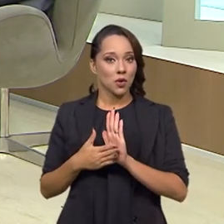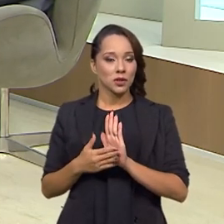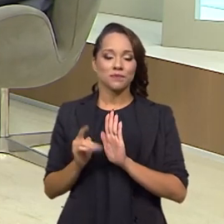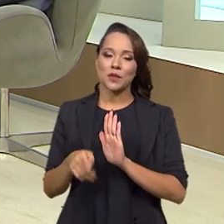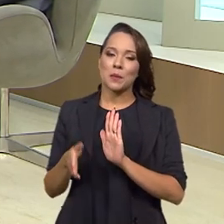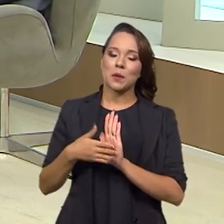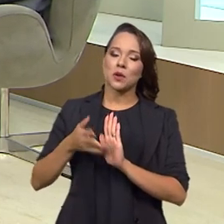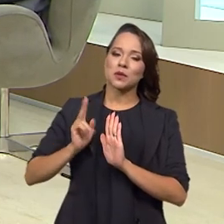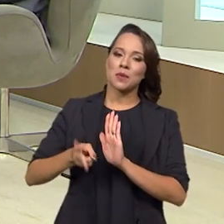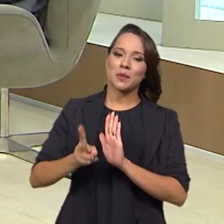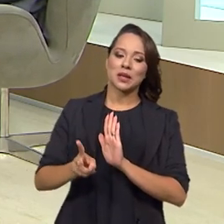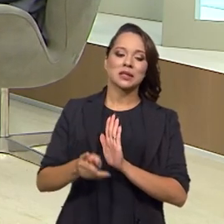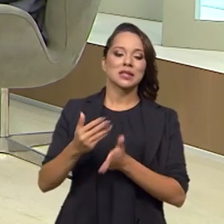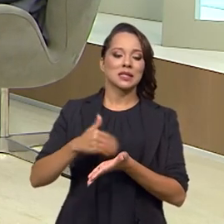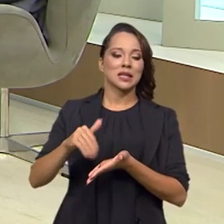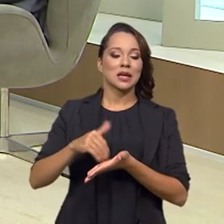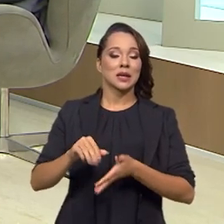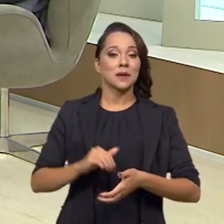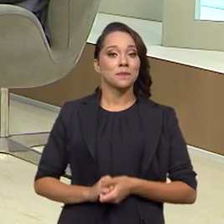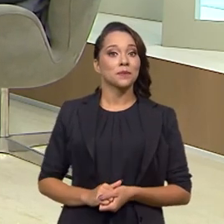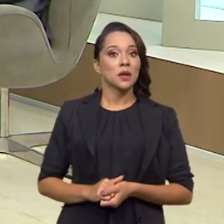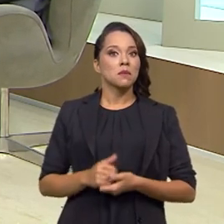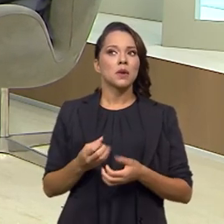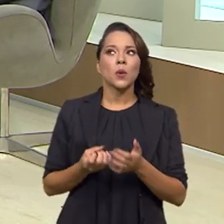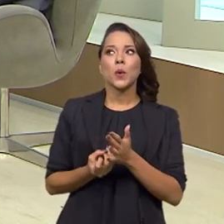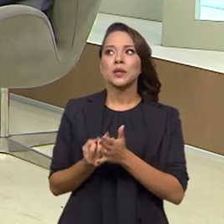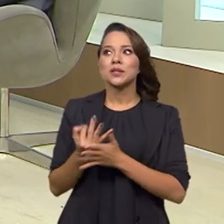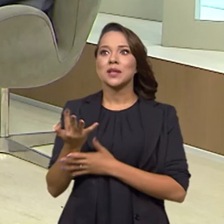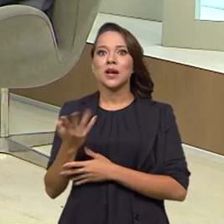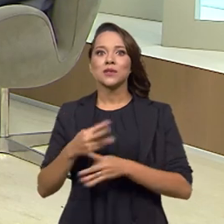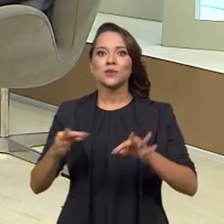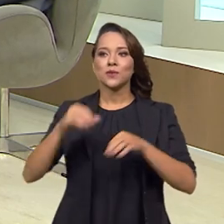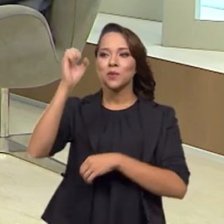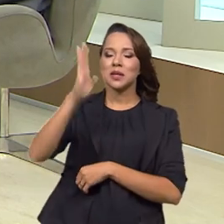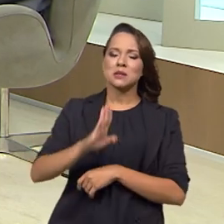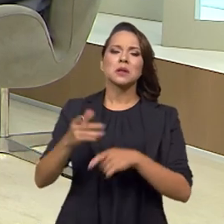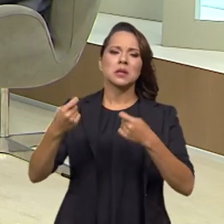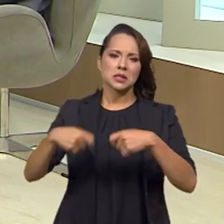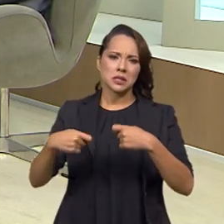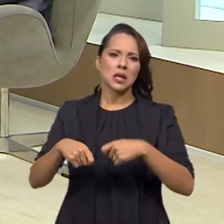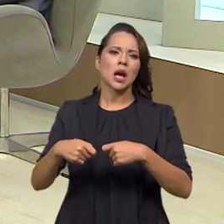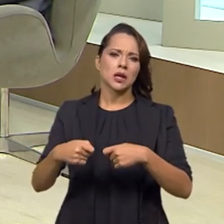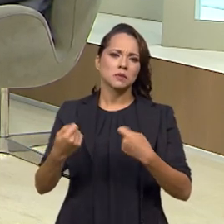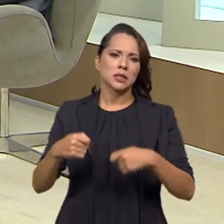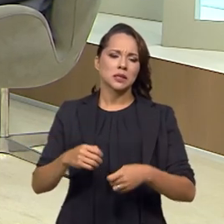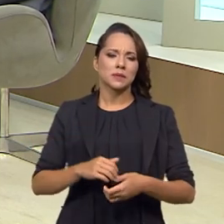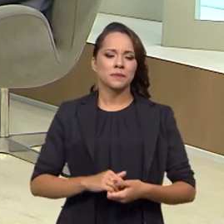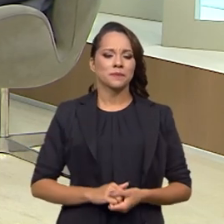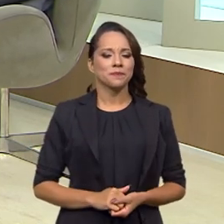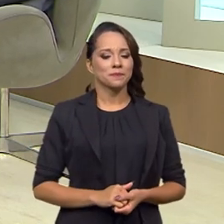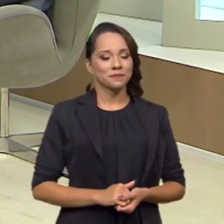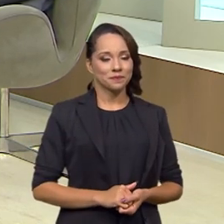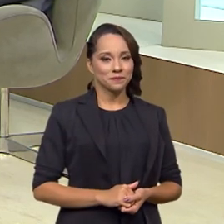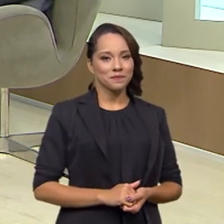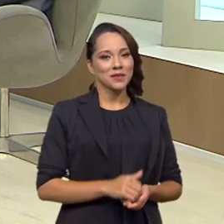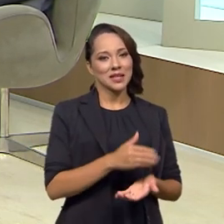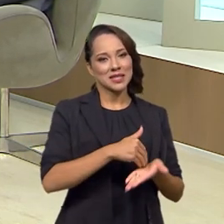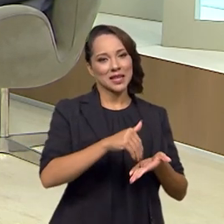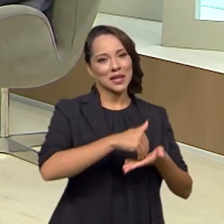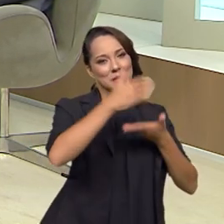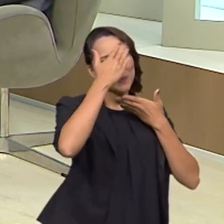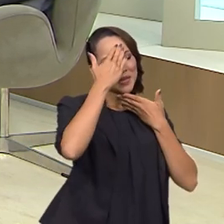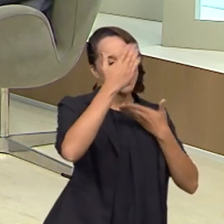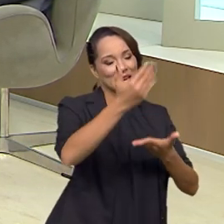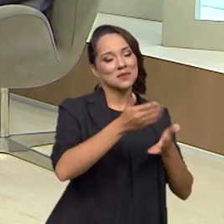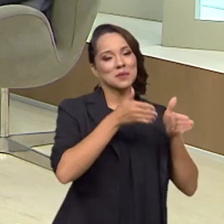proposta permanente da nossa secretaria, devido à demanda em todo o país da necessidade que precisa ser feita. Secretário, muito